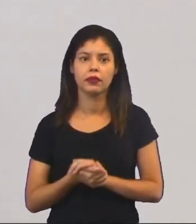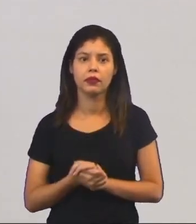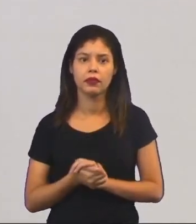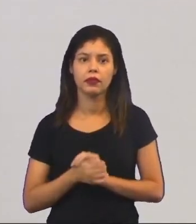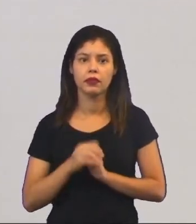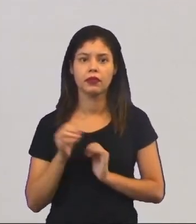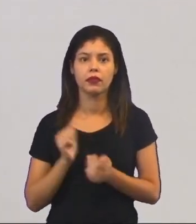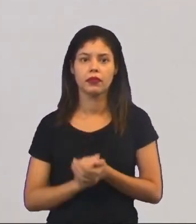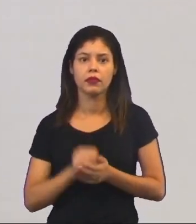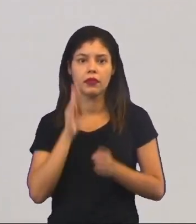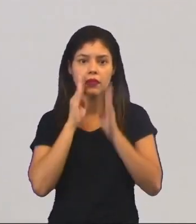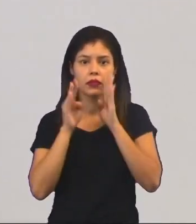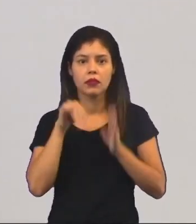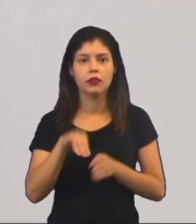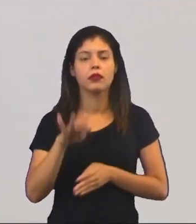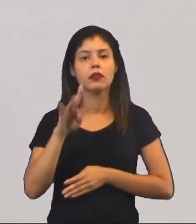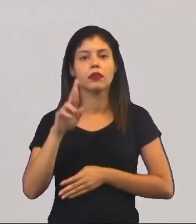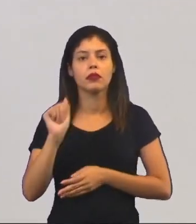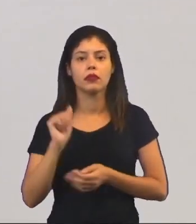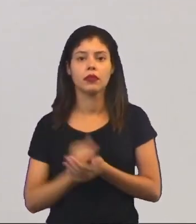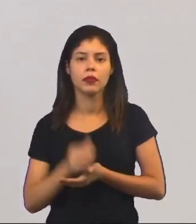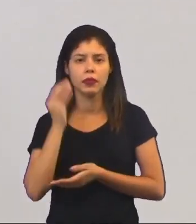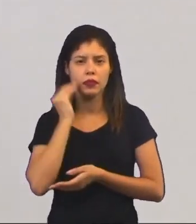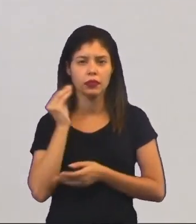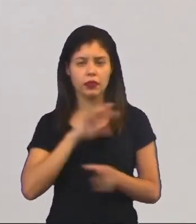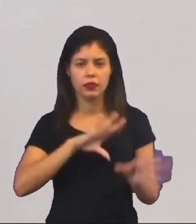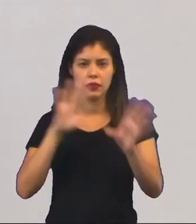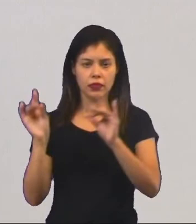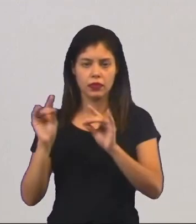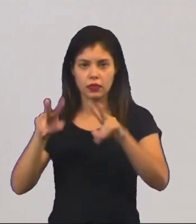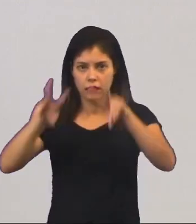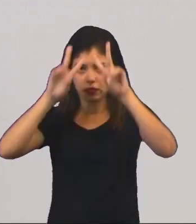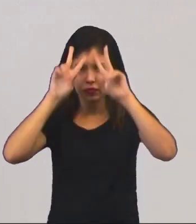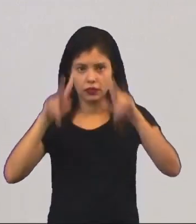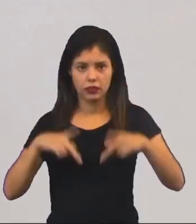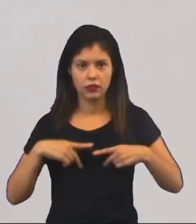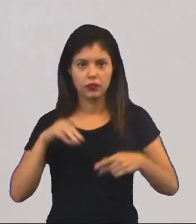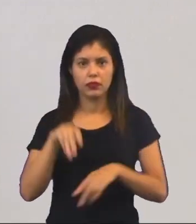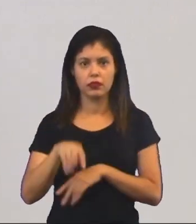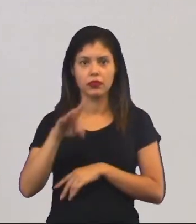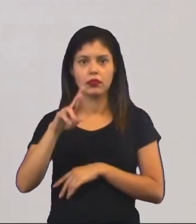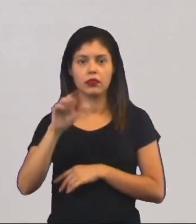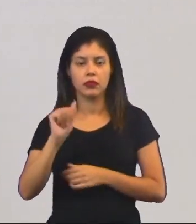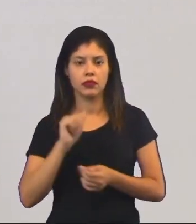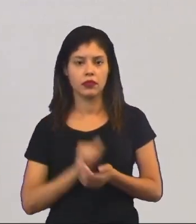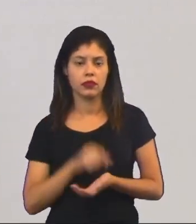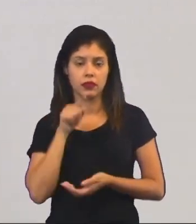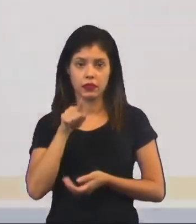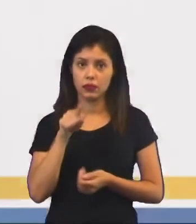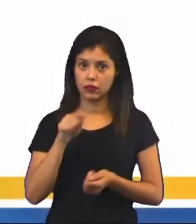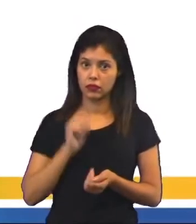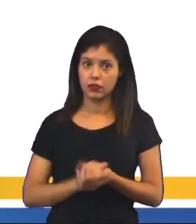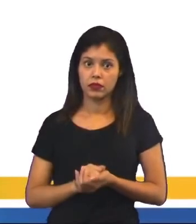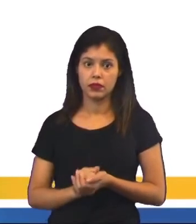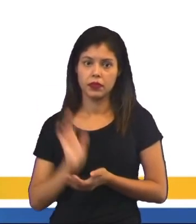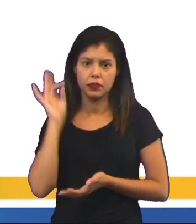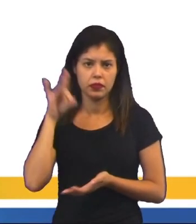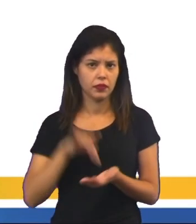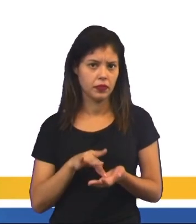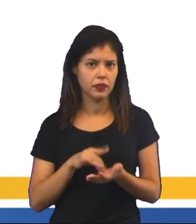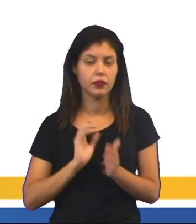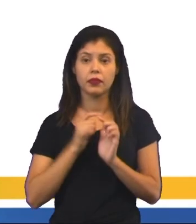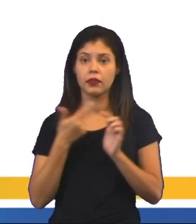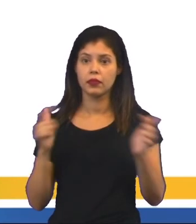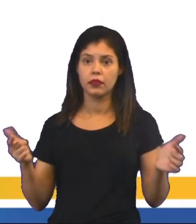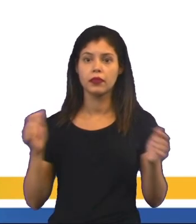De meta, o Facebook agora é meta, para tentar levar a humanidade para o metaverso, em que você, por meio da realidade